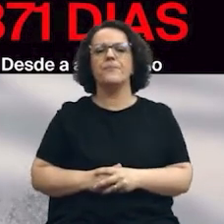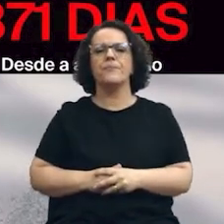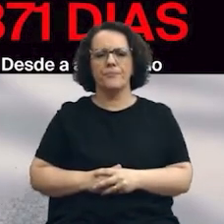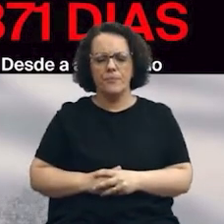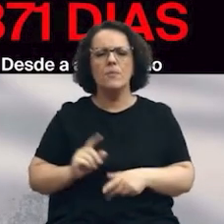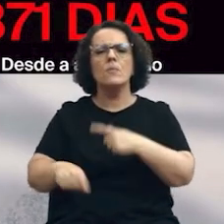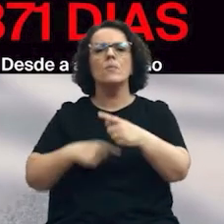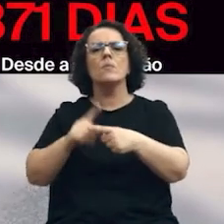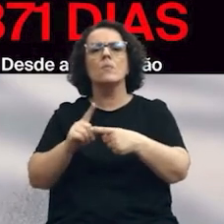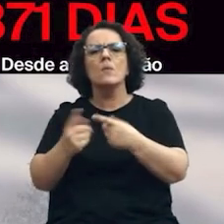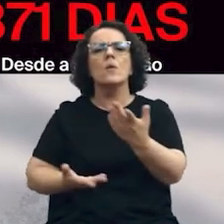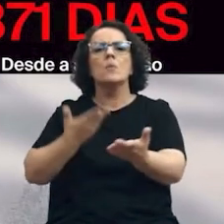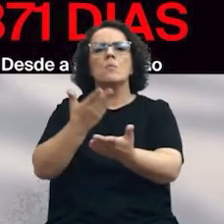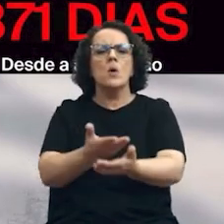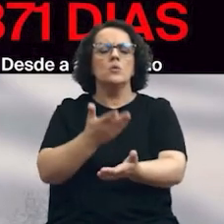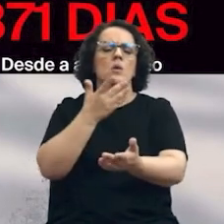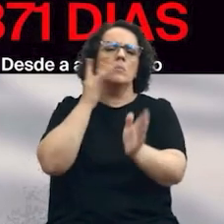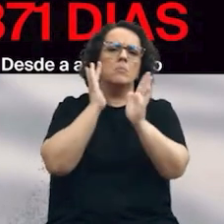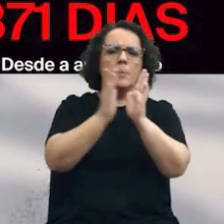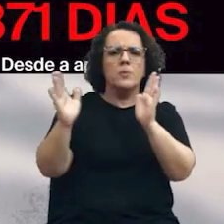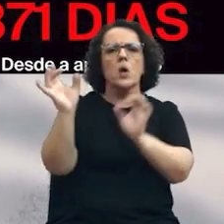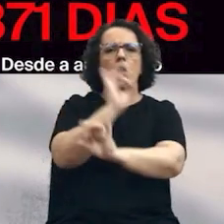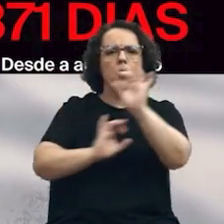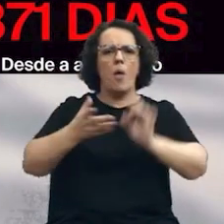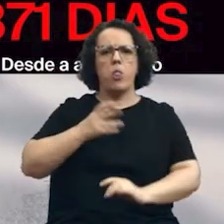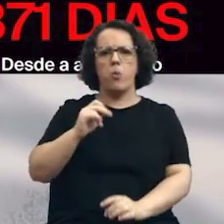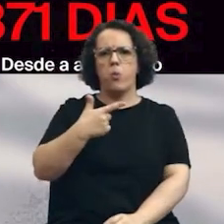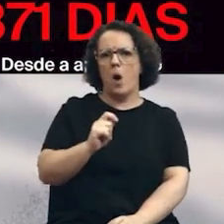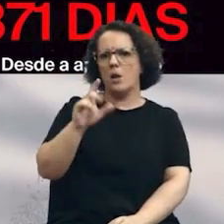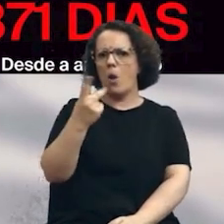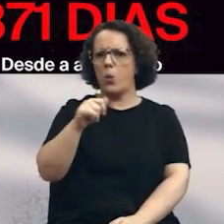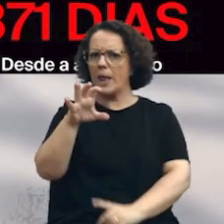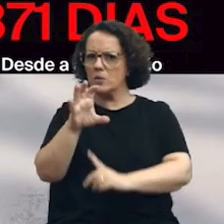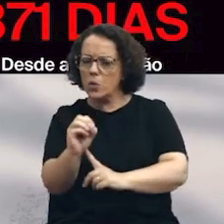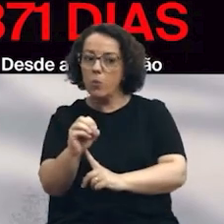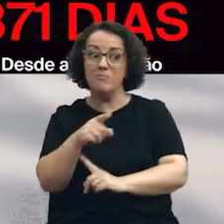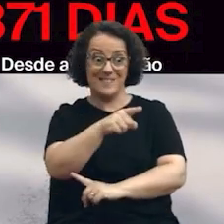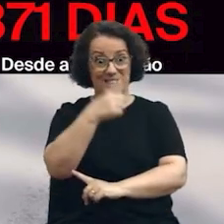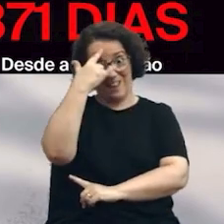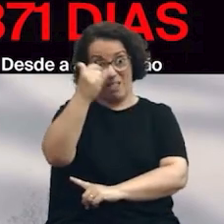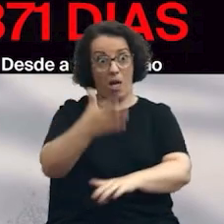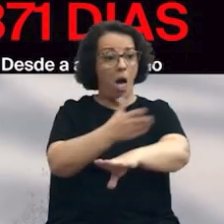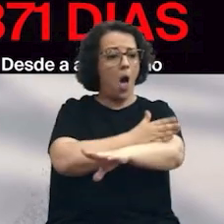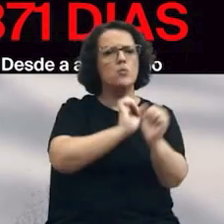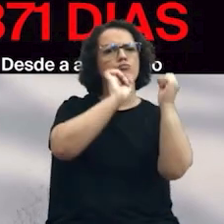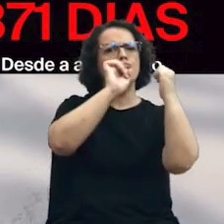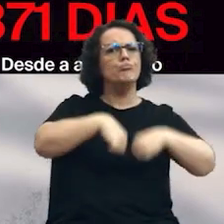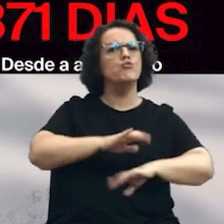Proposta para a Biblioteca Europeia, Eduardo Lourenço, seria, apesar de tudo, era uma ideia em que já concordávamos ainda antes de